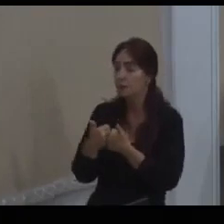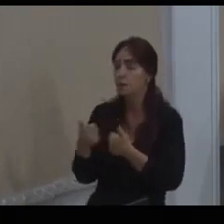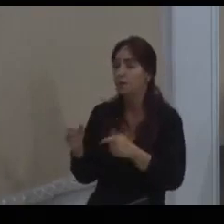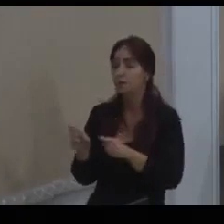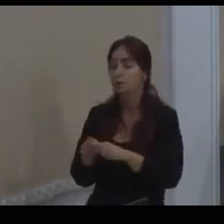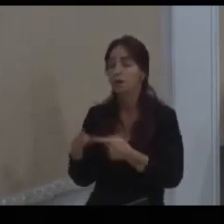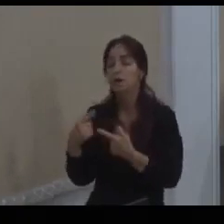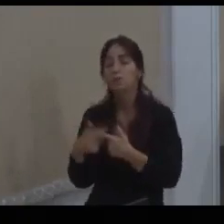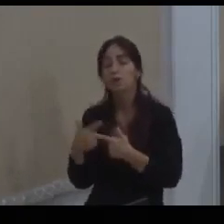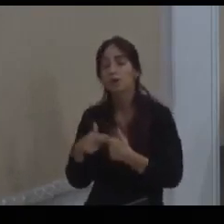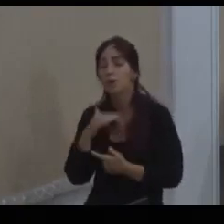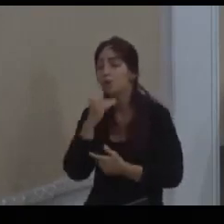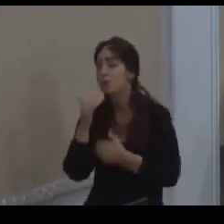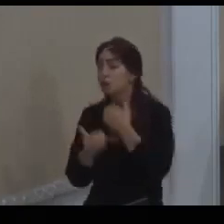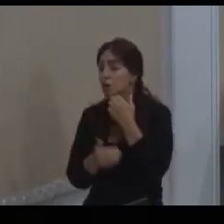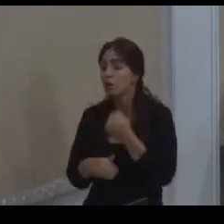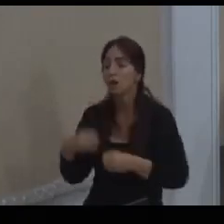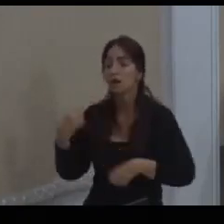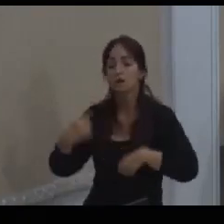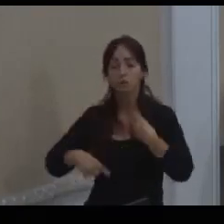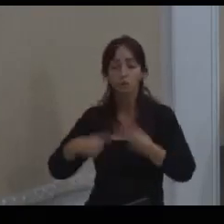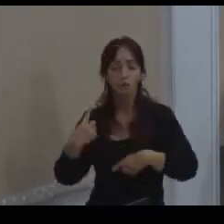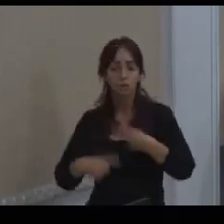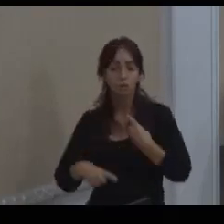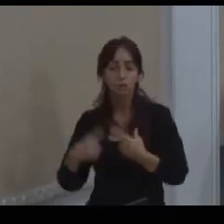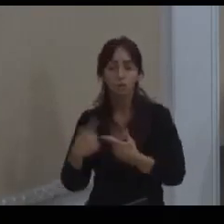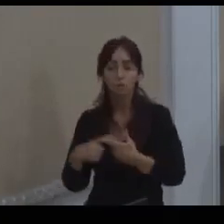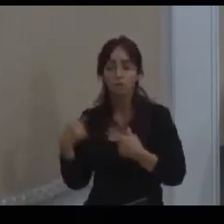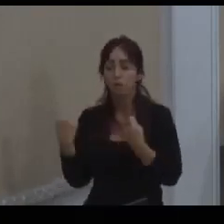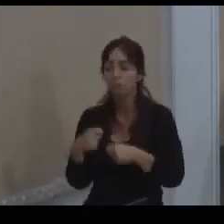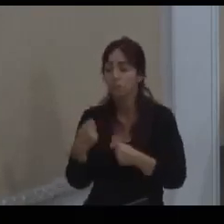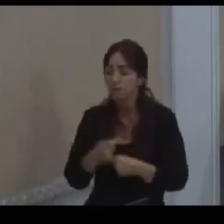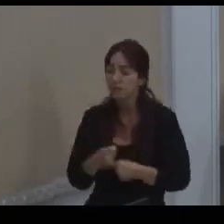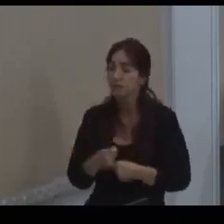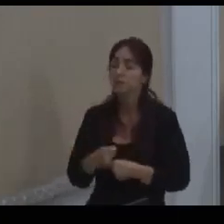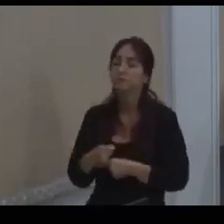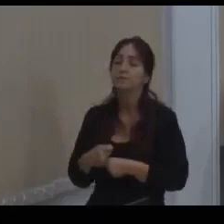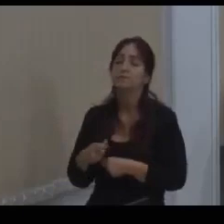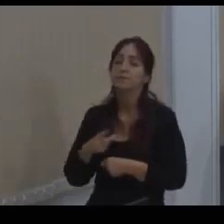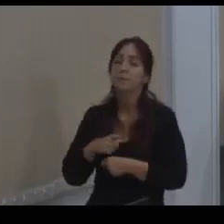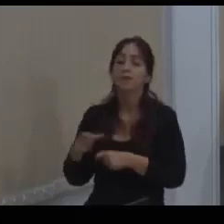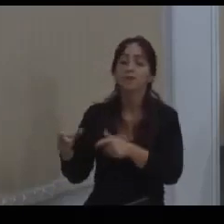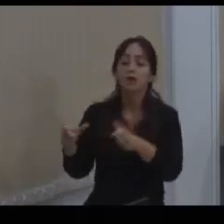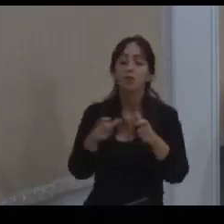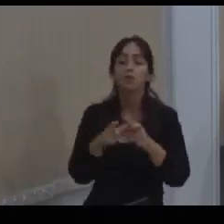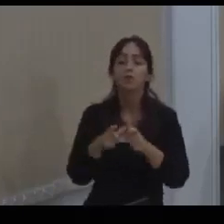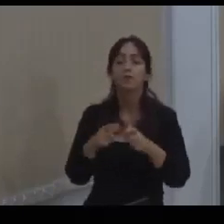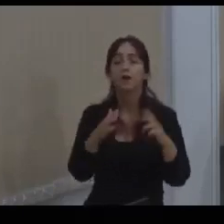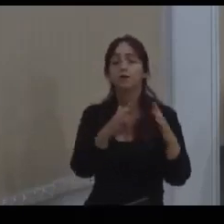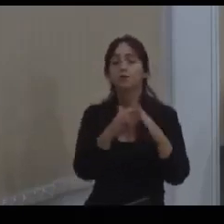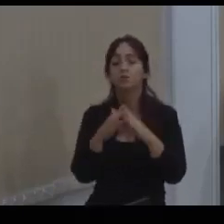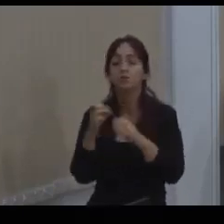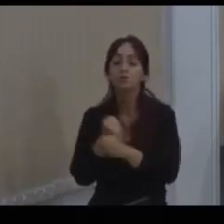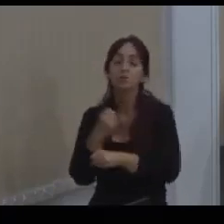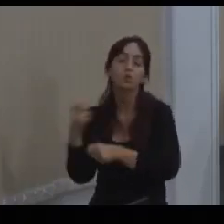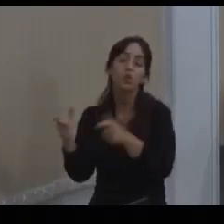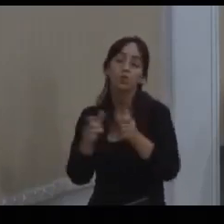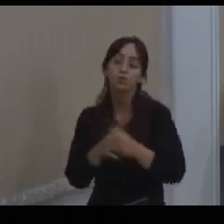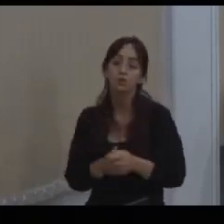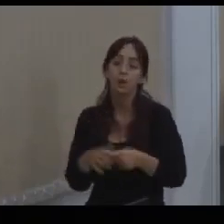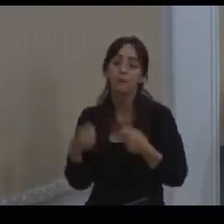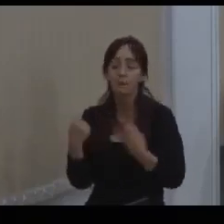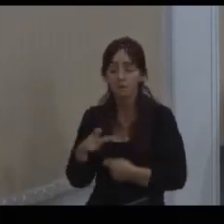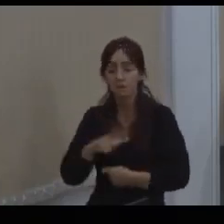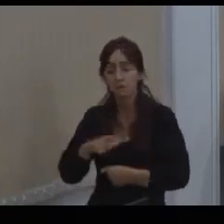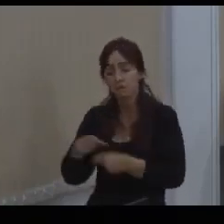Não adianta a gente fazer essa discussão de que precisa produzir unidades habitacionais, mas aonde produzir? Tem que produzir nos locais